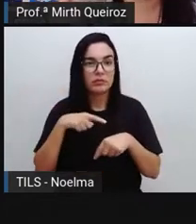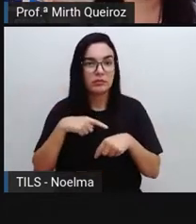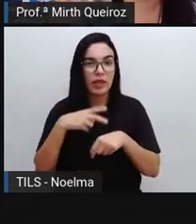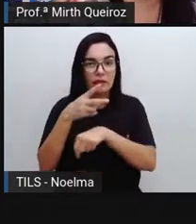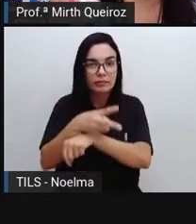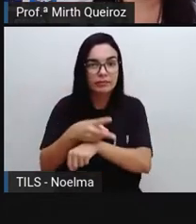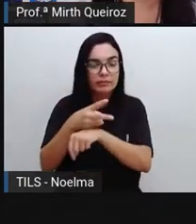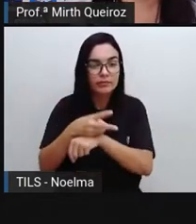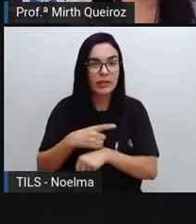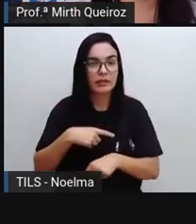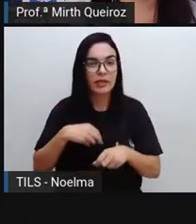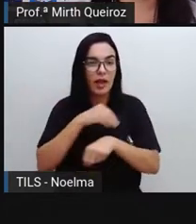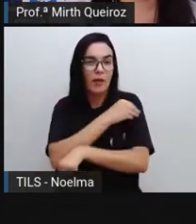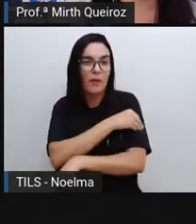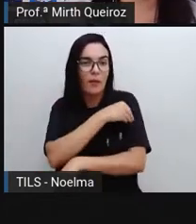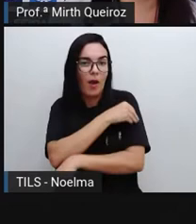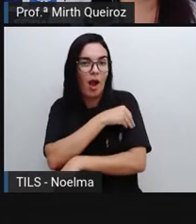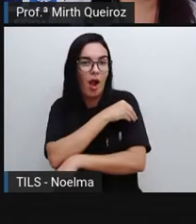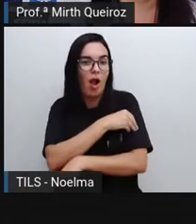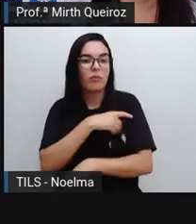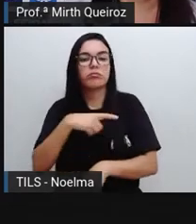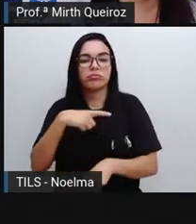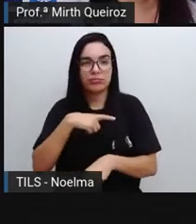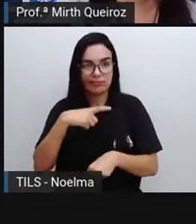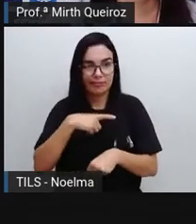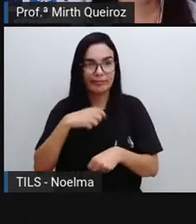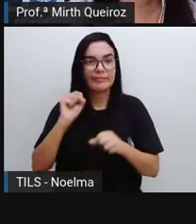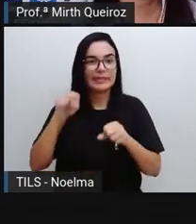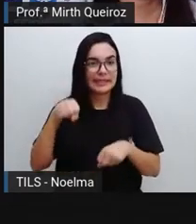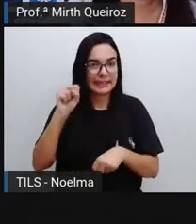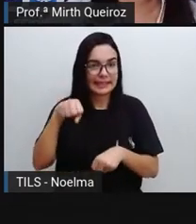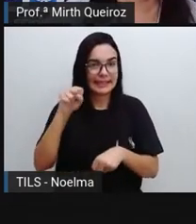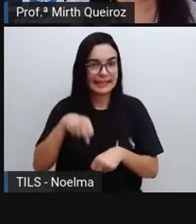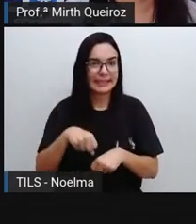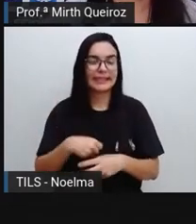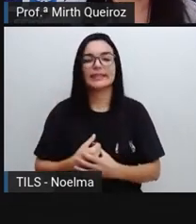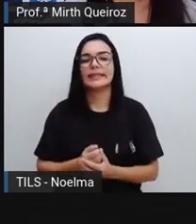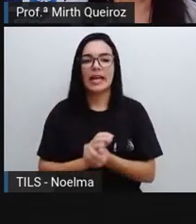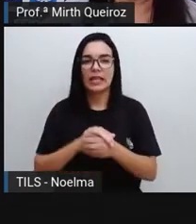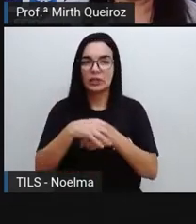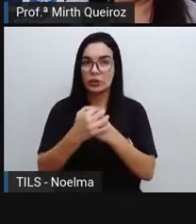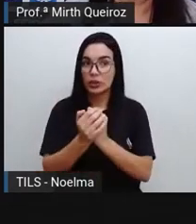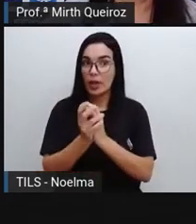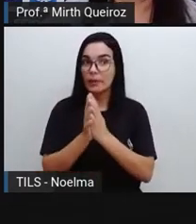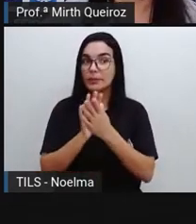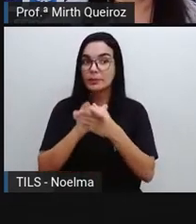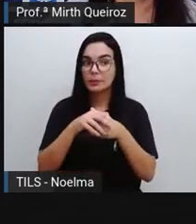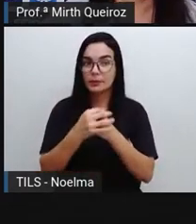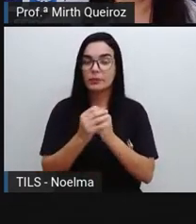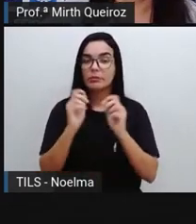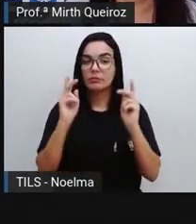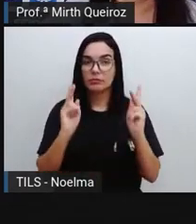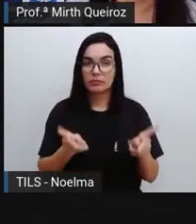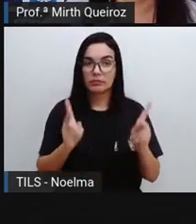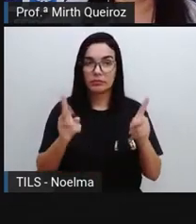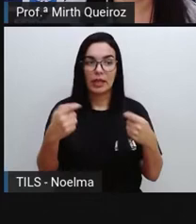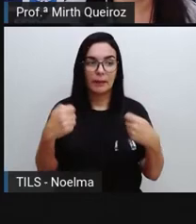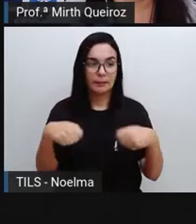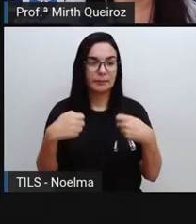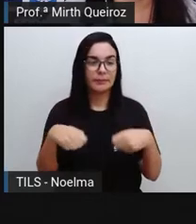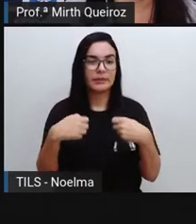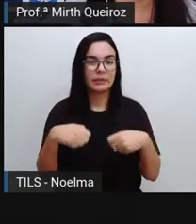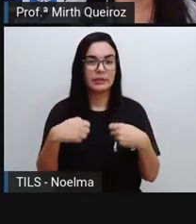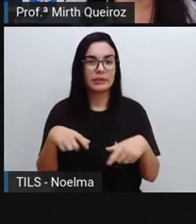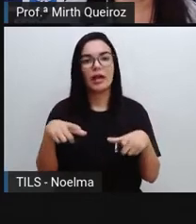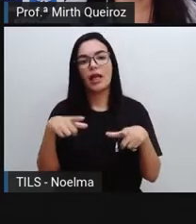Todo mundo tem o álcool gel aqui para poder estar higienizando as suas mãos, certo? Então, que vocês também